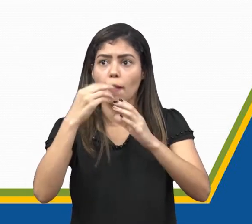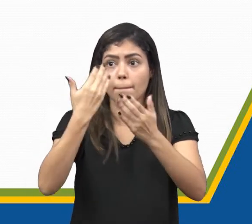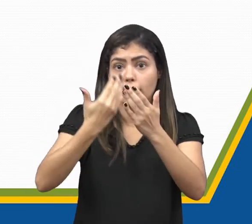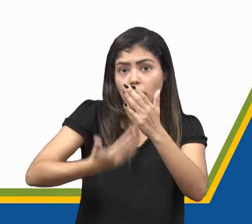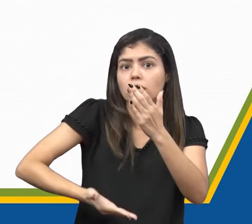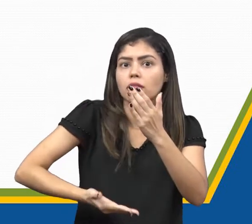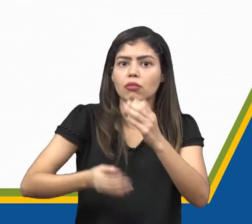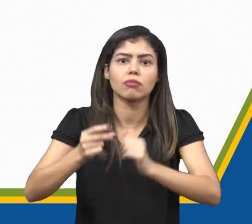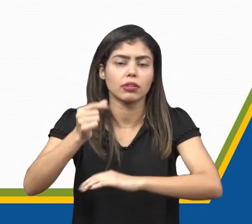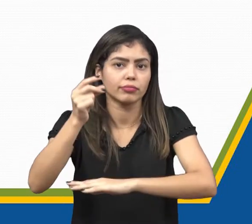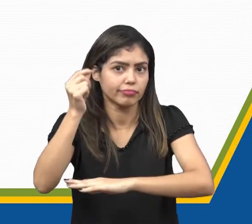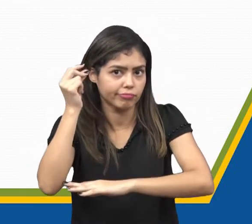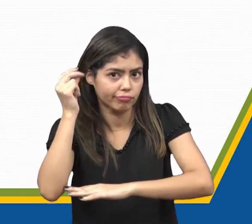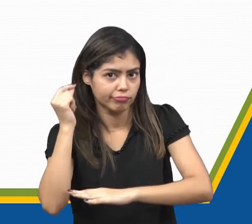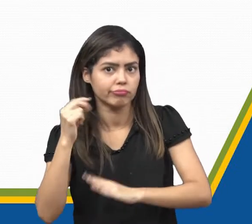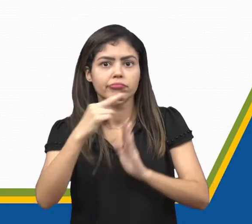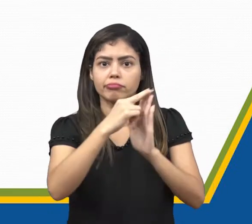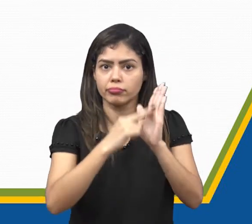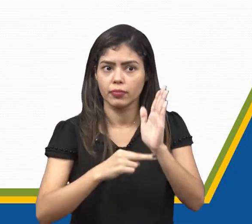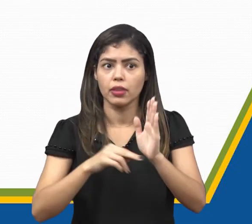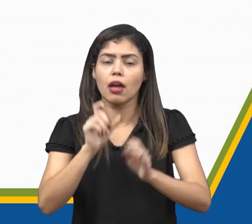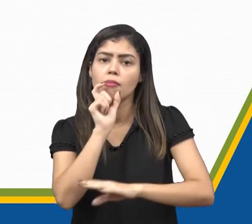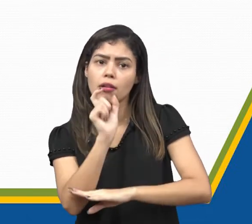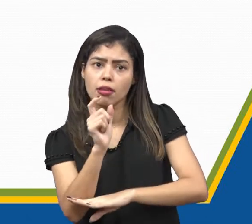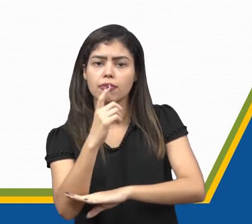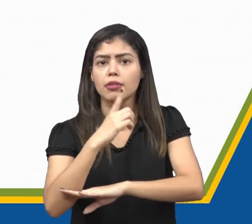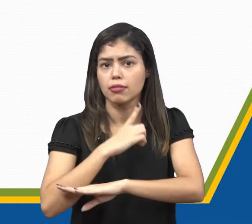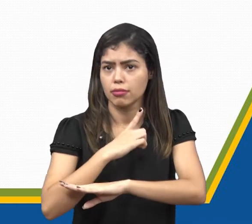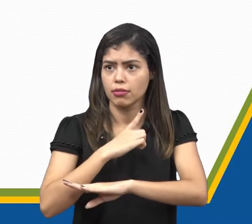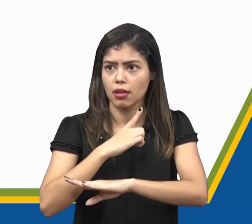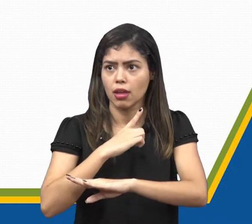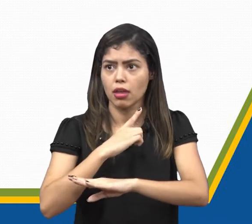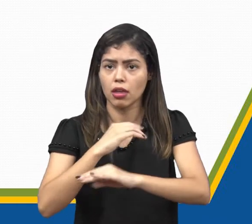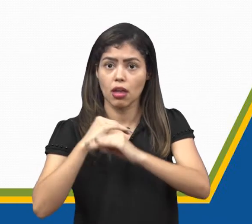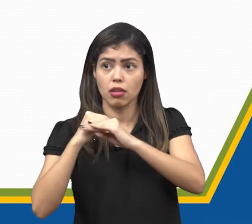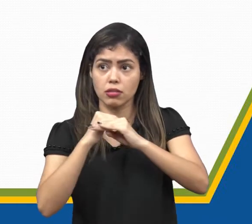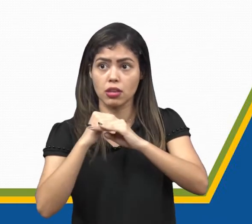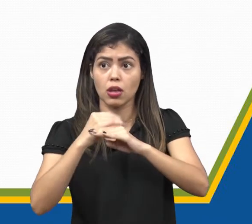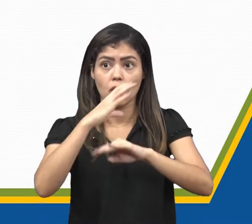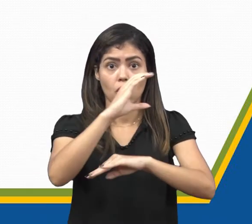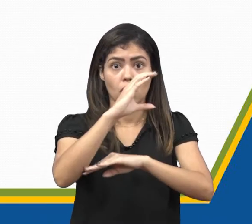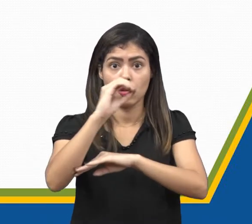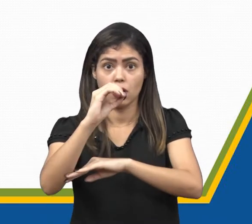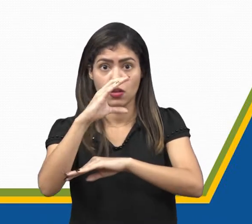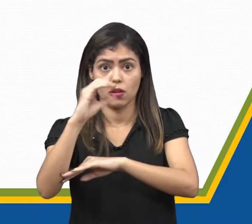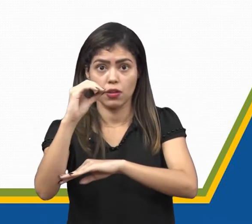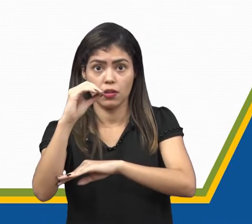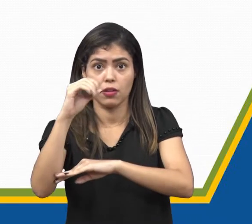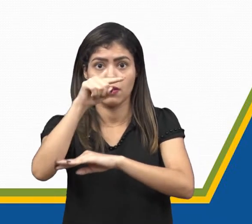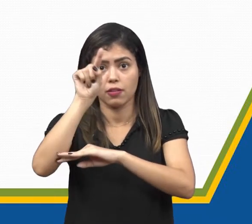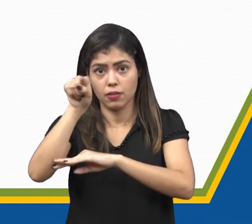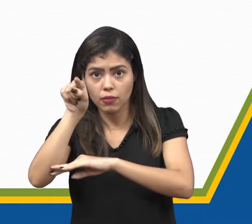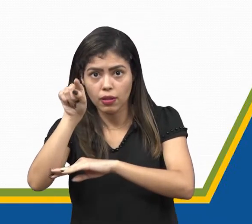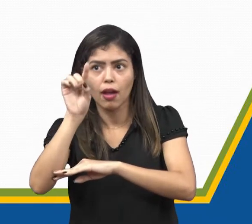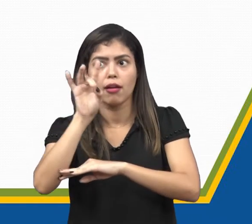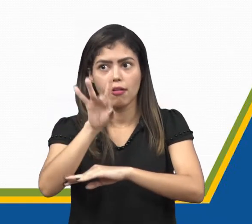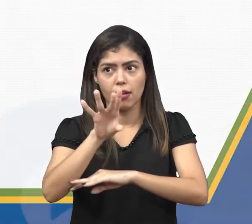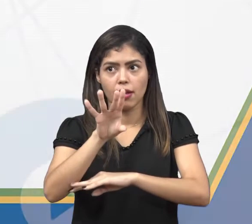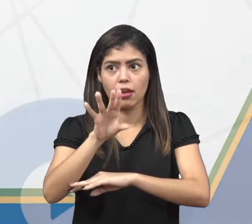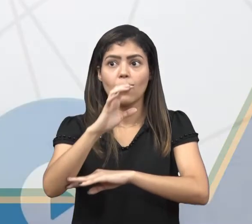perdeu acento. A palavra que contém ainda o acento, que mantém o acento, é a palavra cocô, que é um excremento.